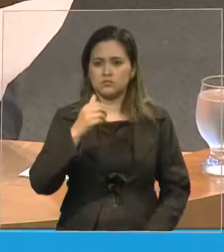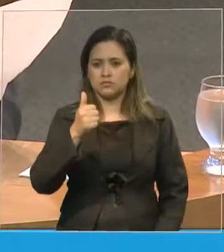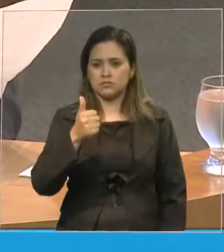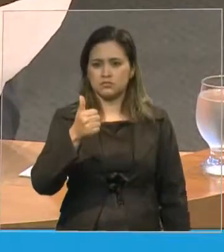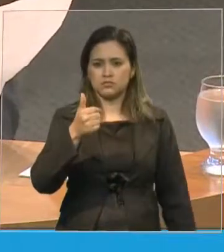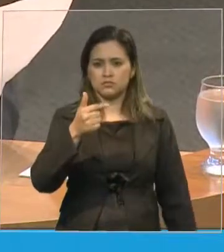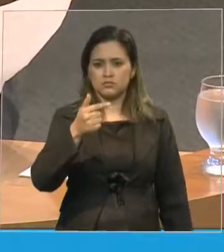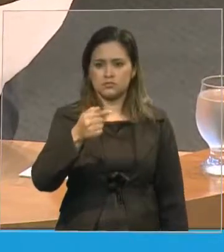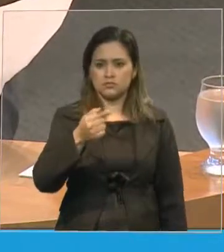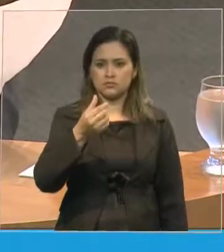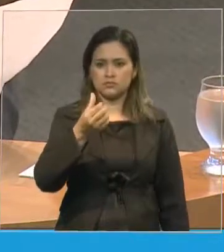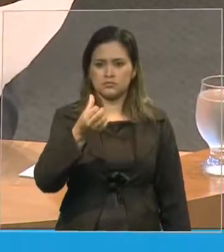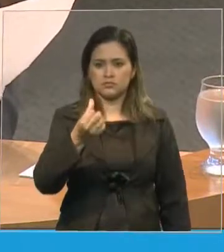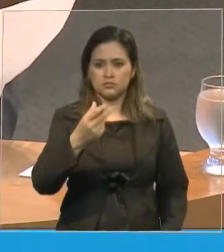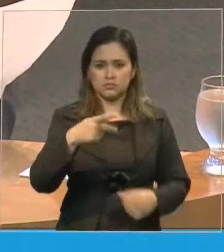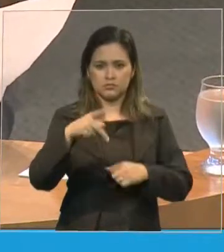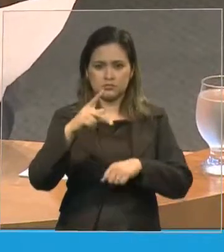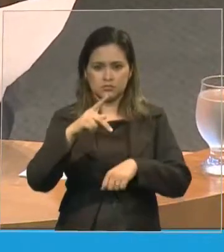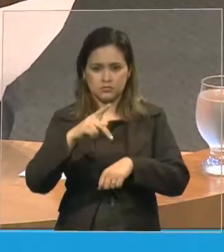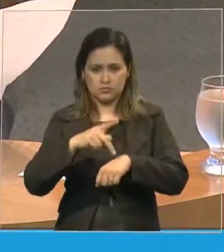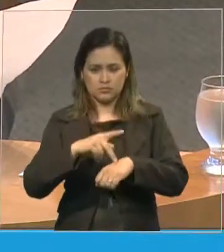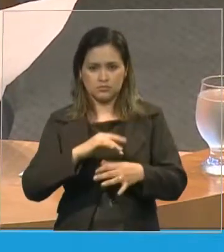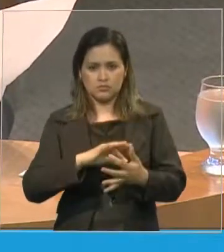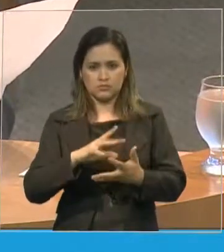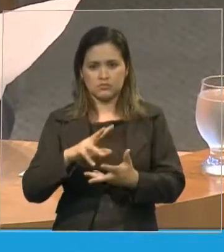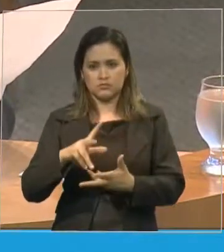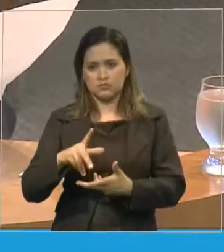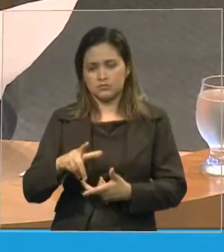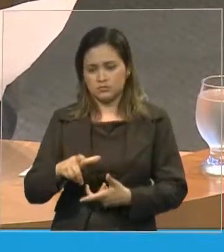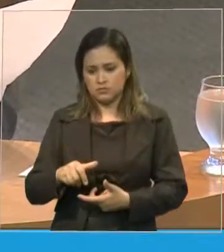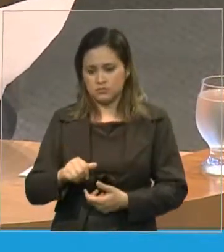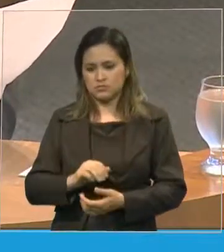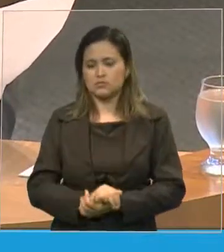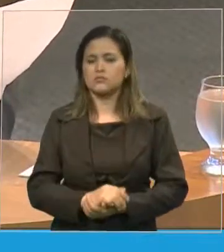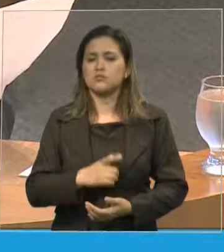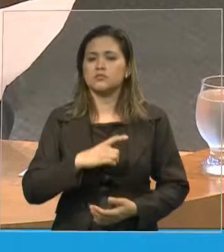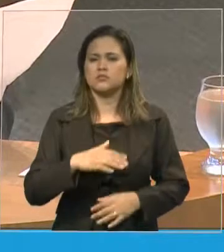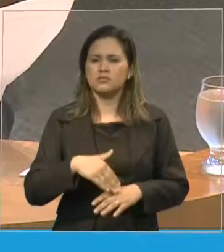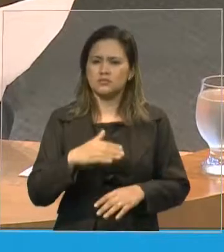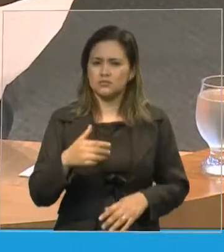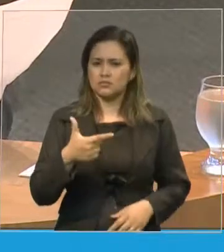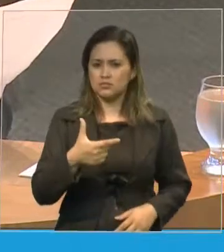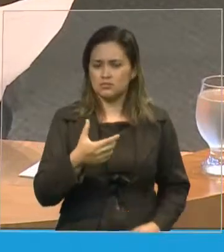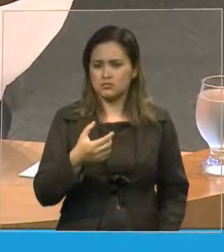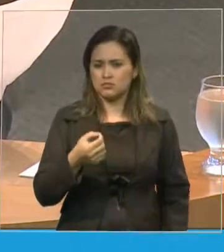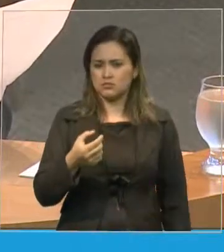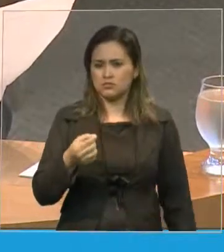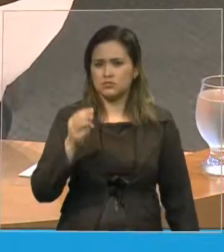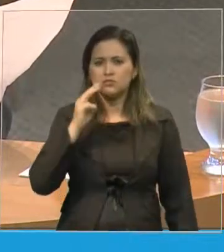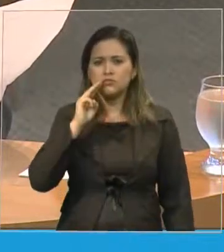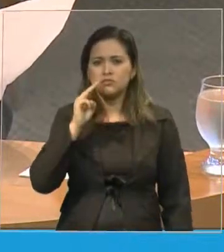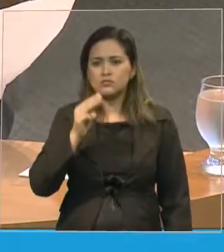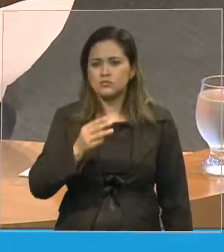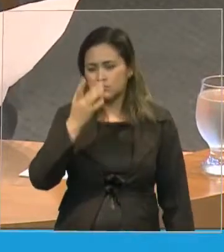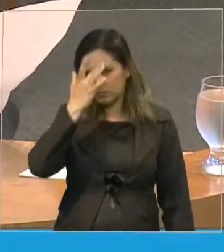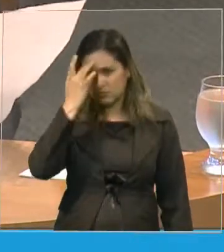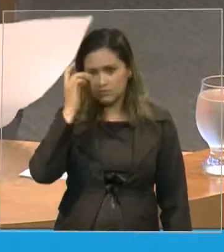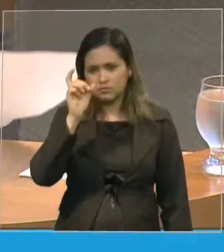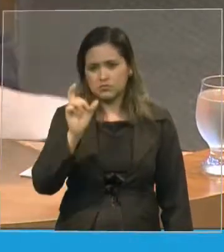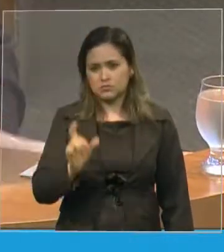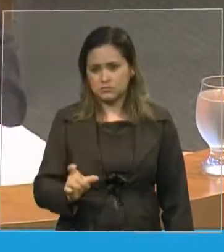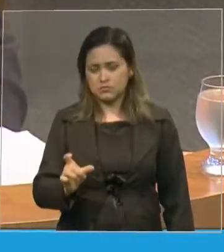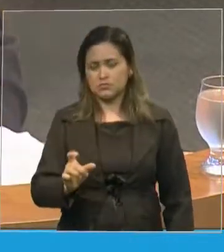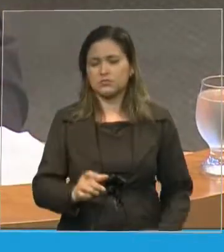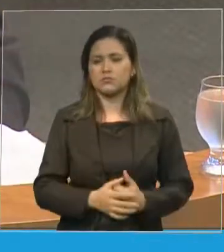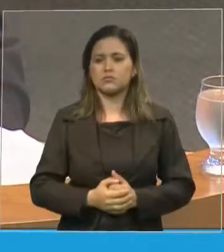176 países do mundo e com mais de 200 milhões de membros. e é em nome